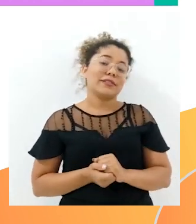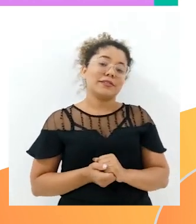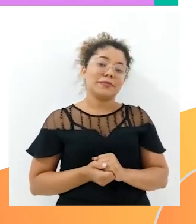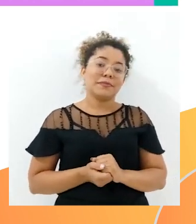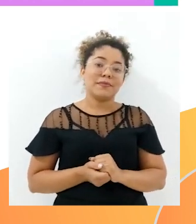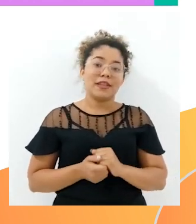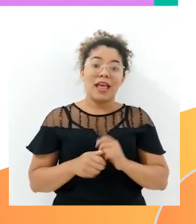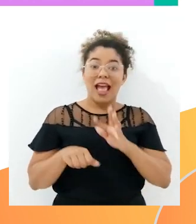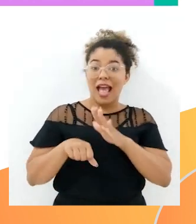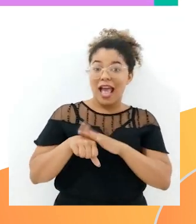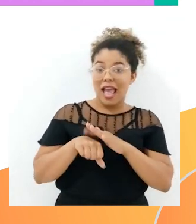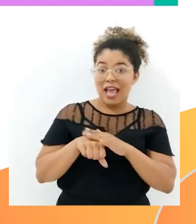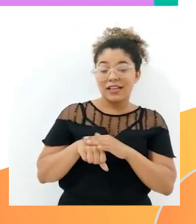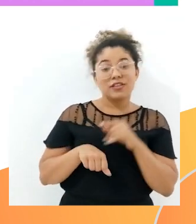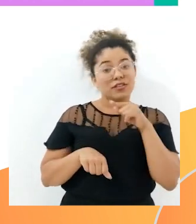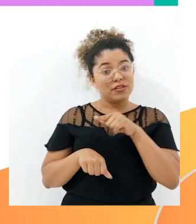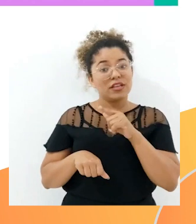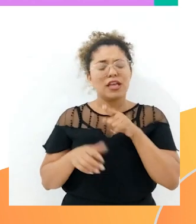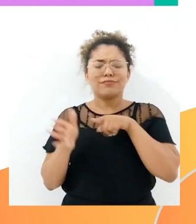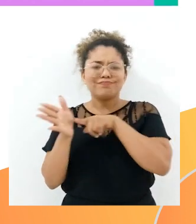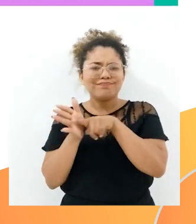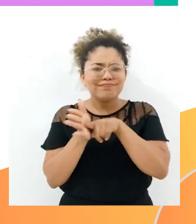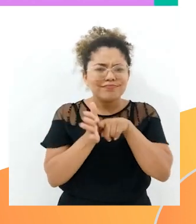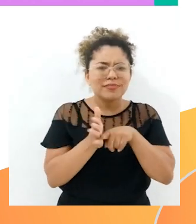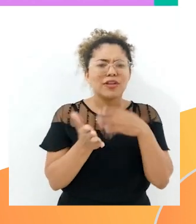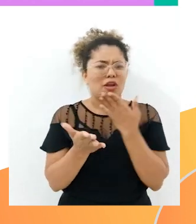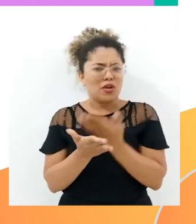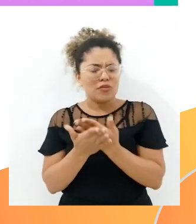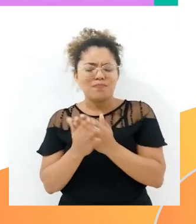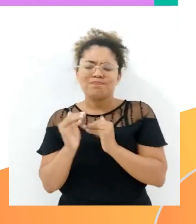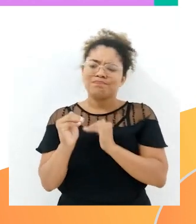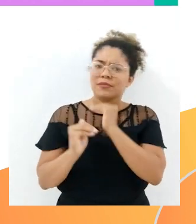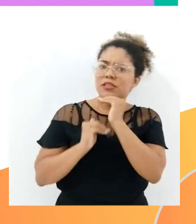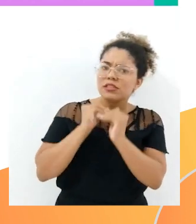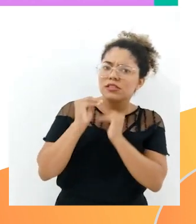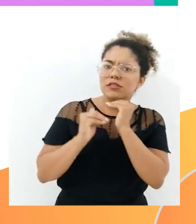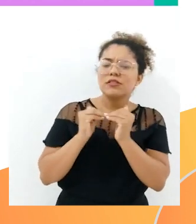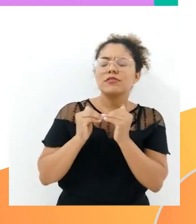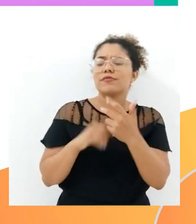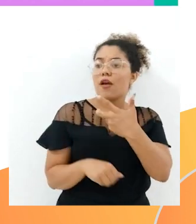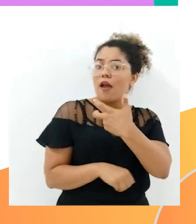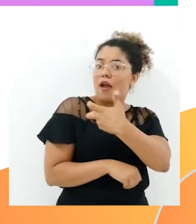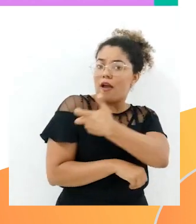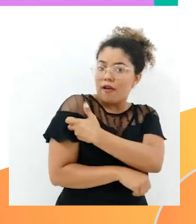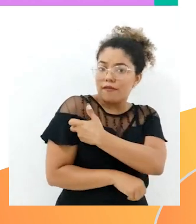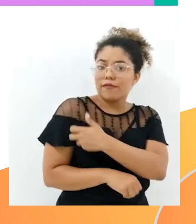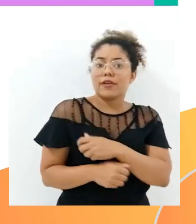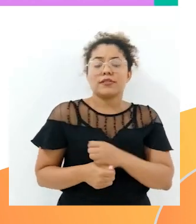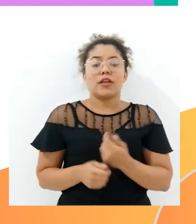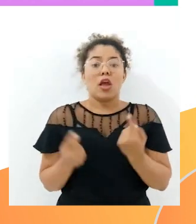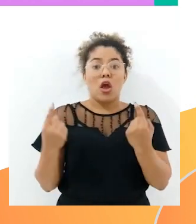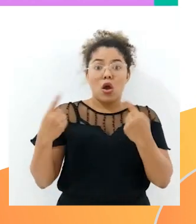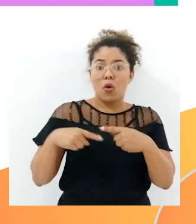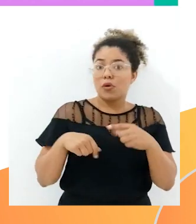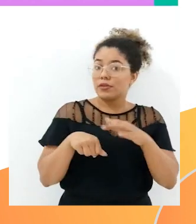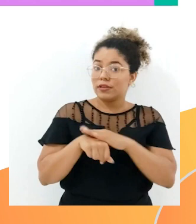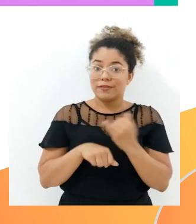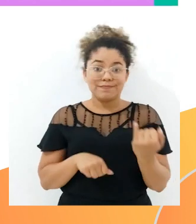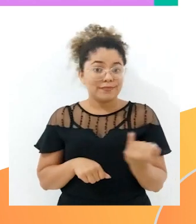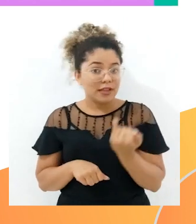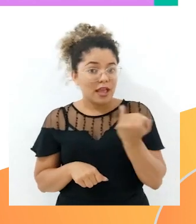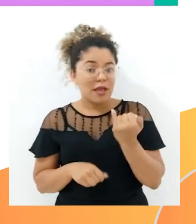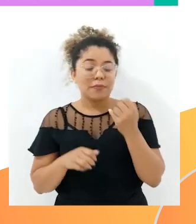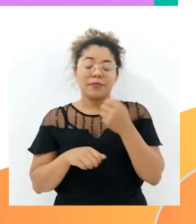da doença, que ele estudou muito bem, que ele desenvolveu a vacina contra essa doença, é importante a